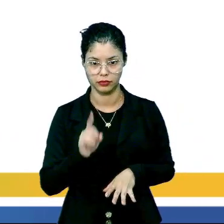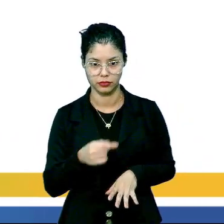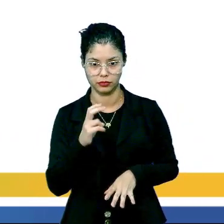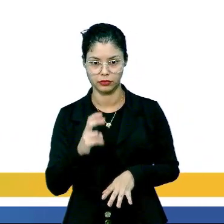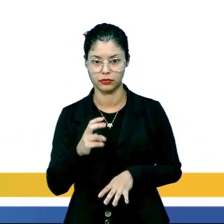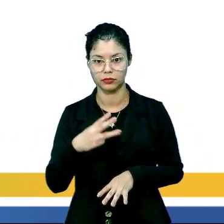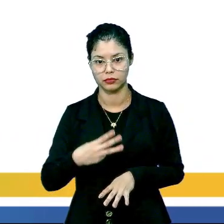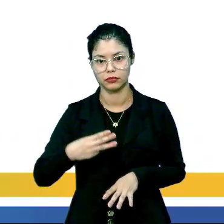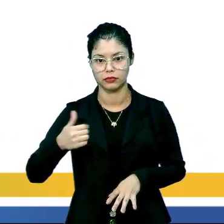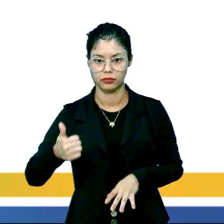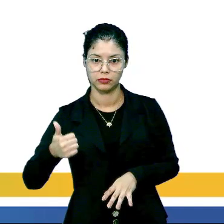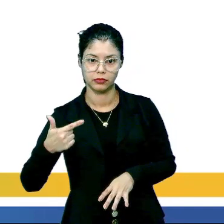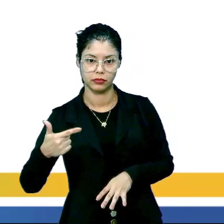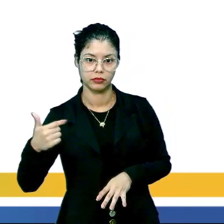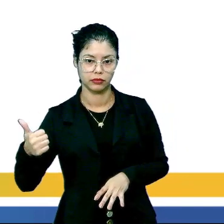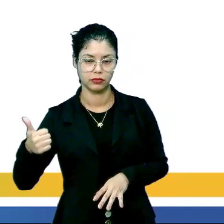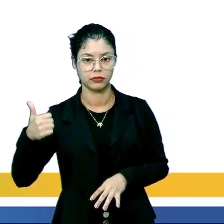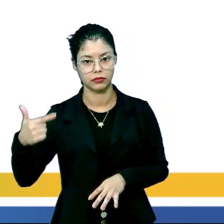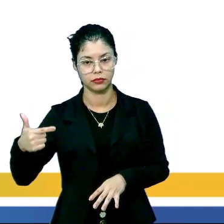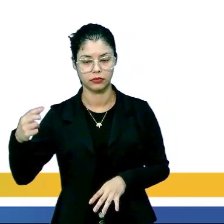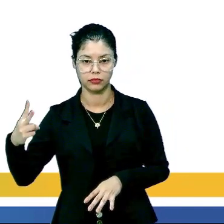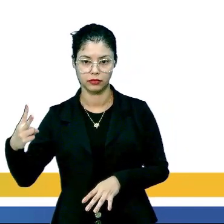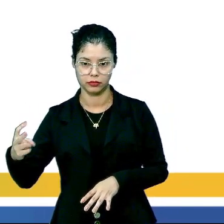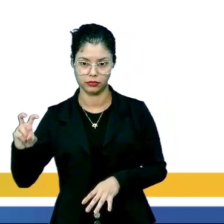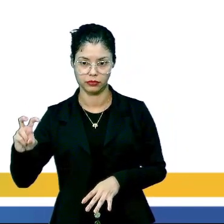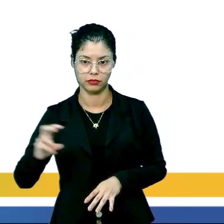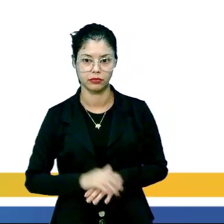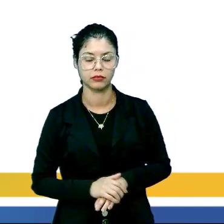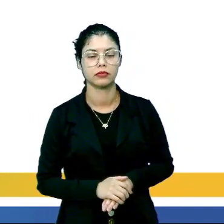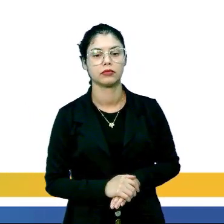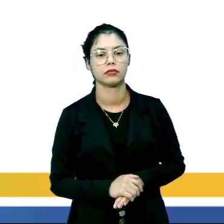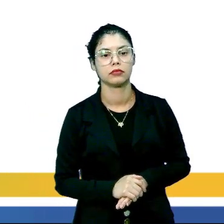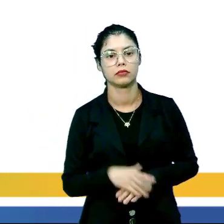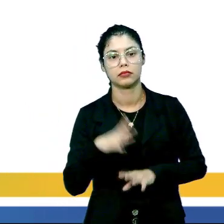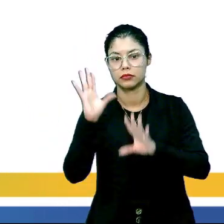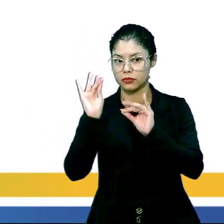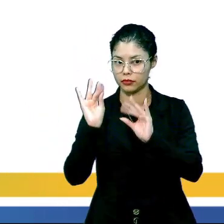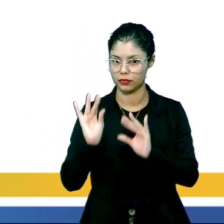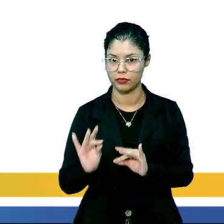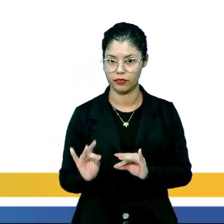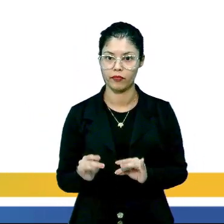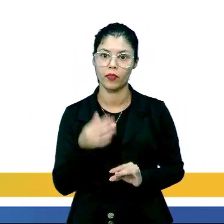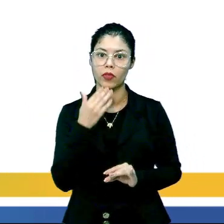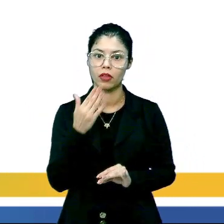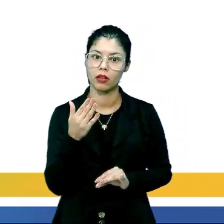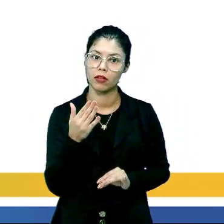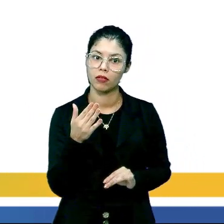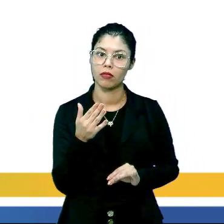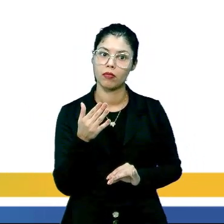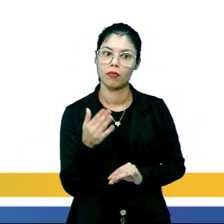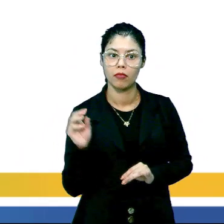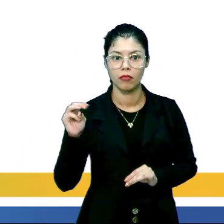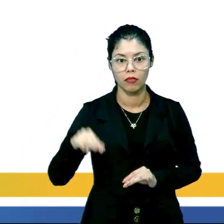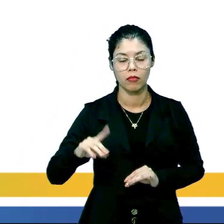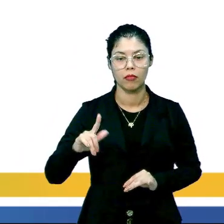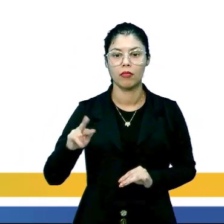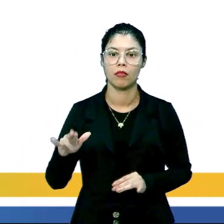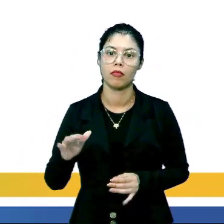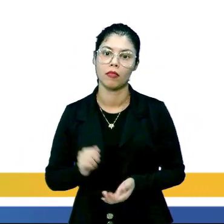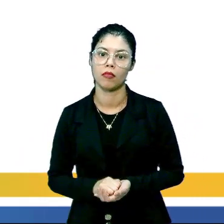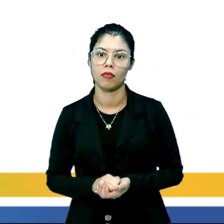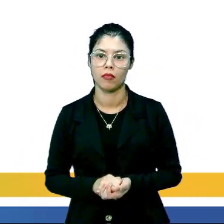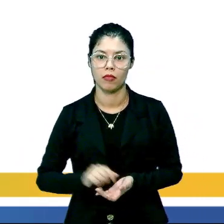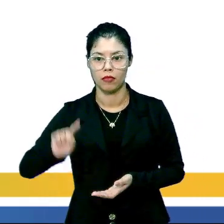,0325 gramas. Porém, tem um detalhe, a questão está pedindo a massa em miligramas. Então,